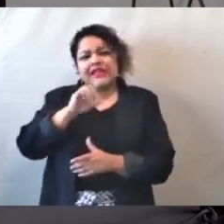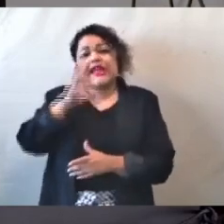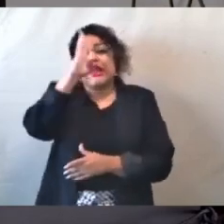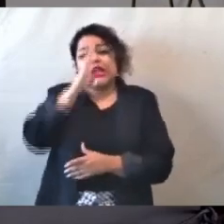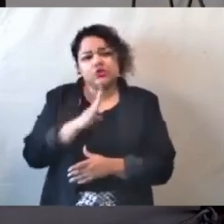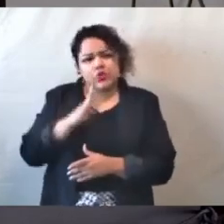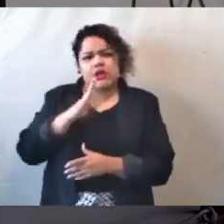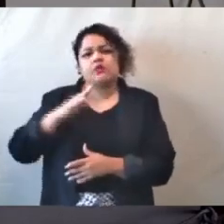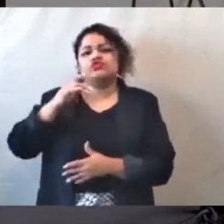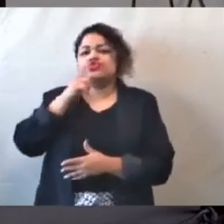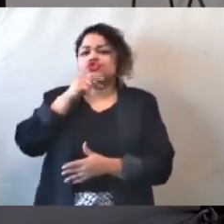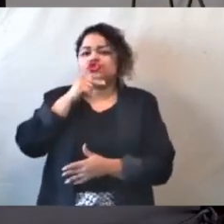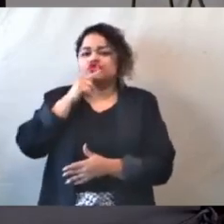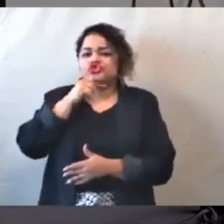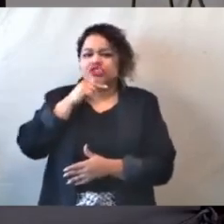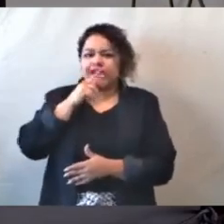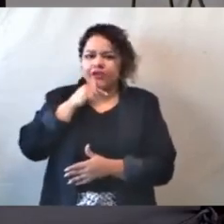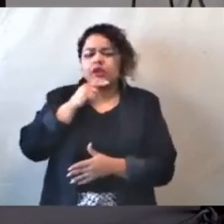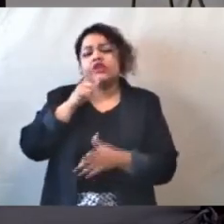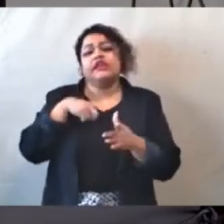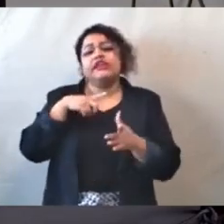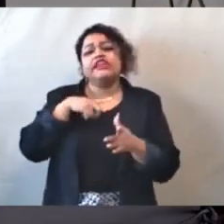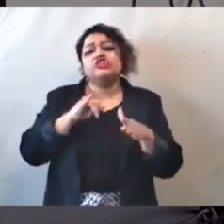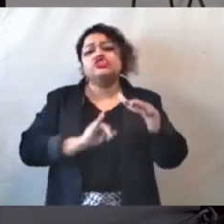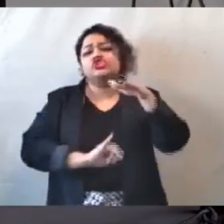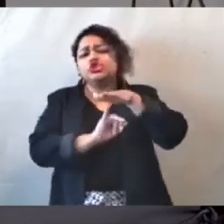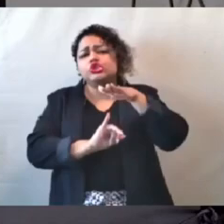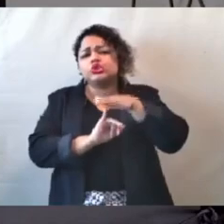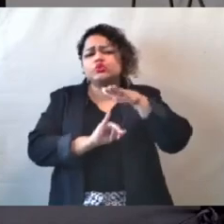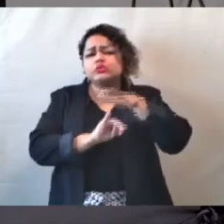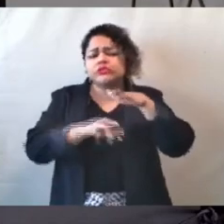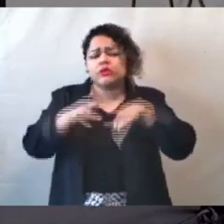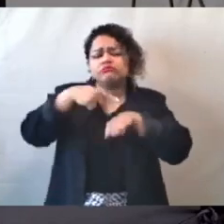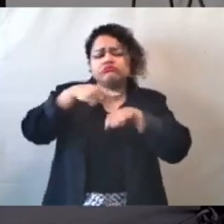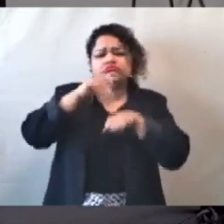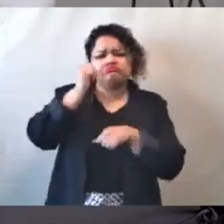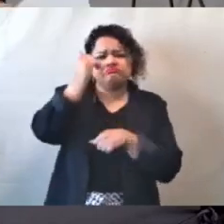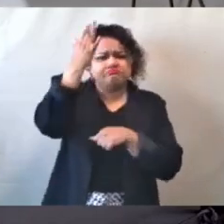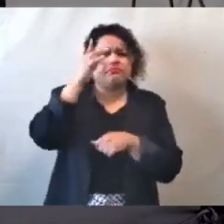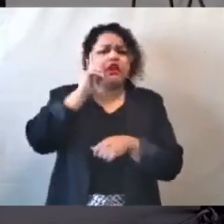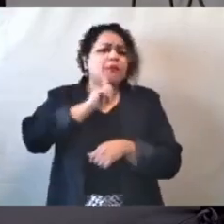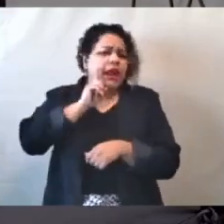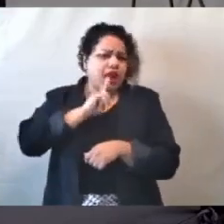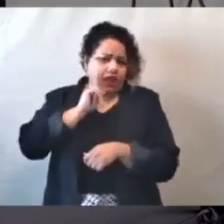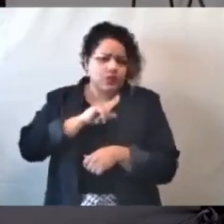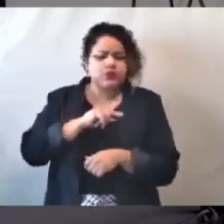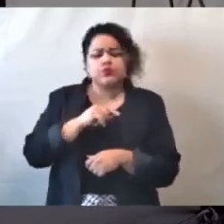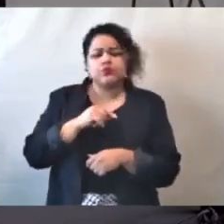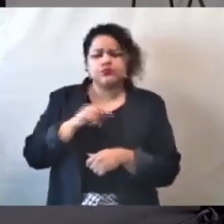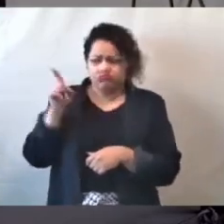Examination of Water and Wastewater. Foi adotada alguma providência nesse sentido?